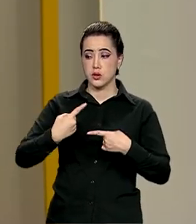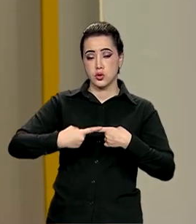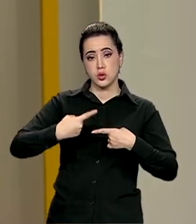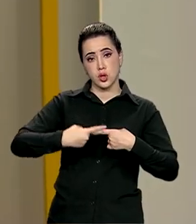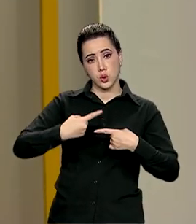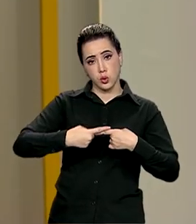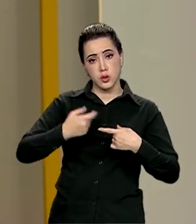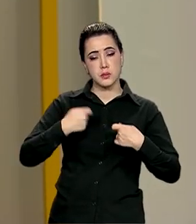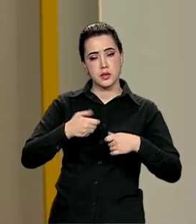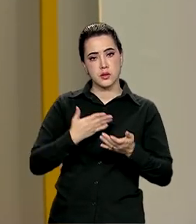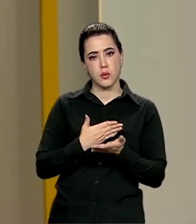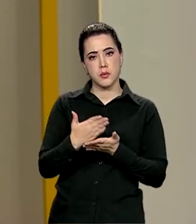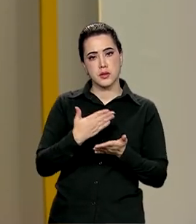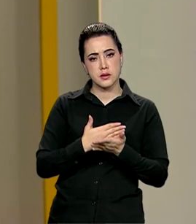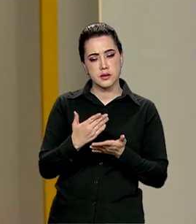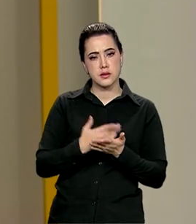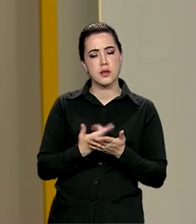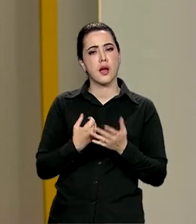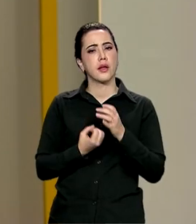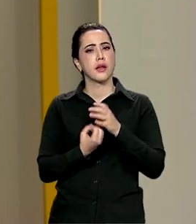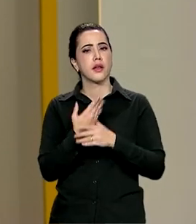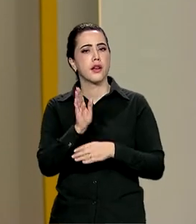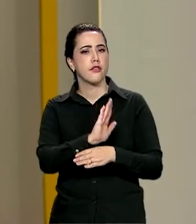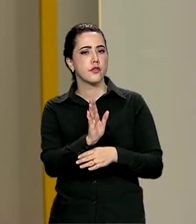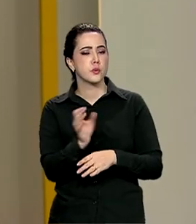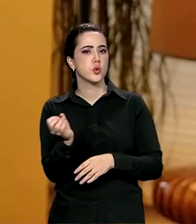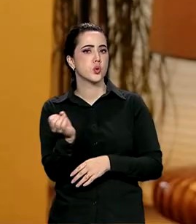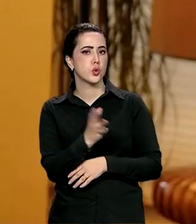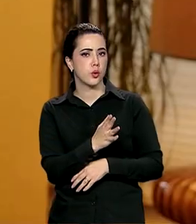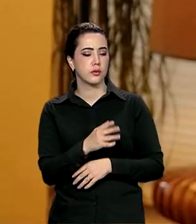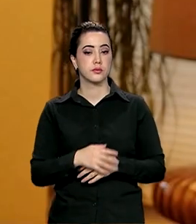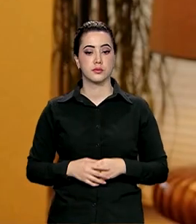estreantes e criar obras originais e inéditas.